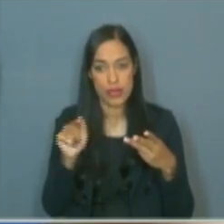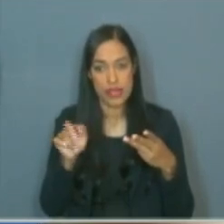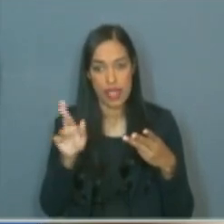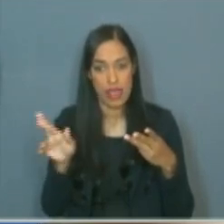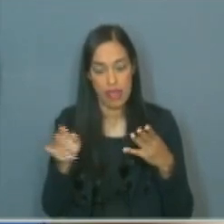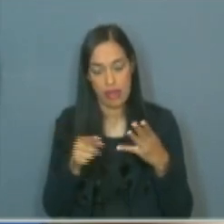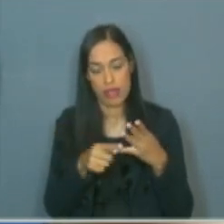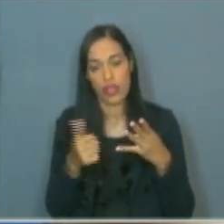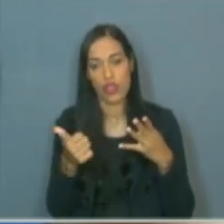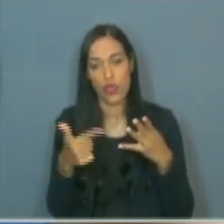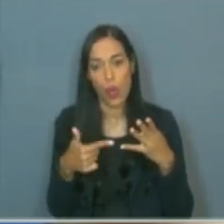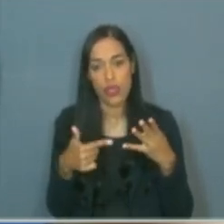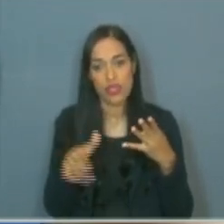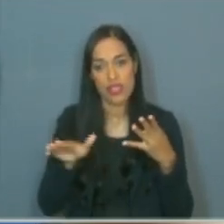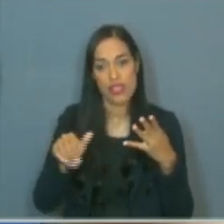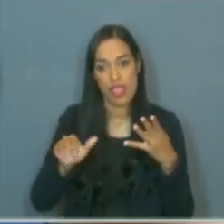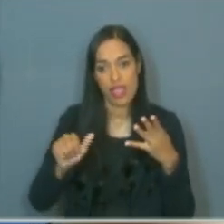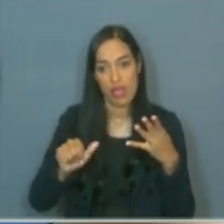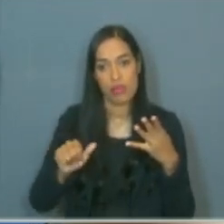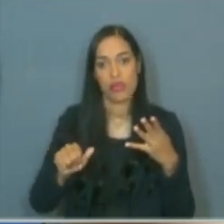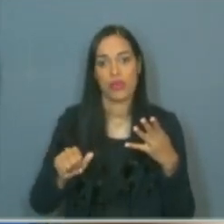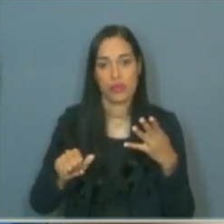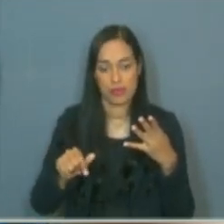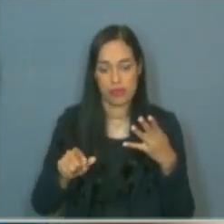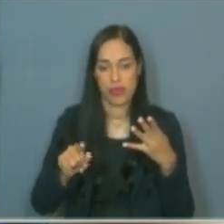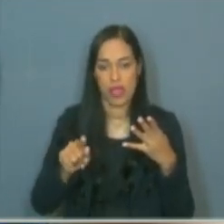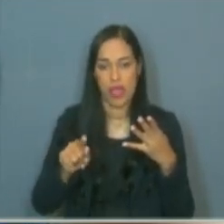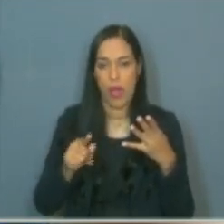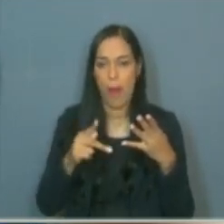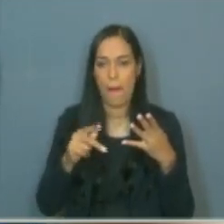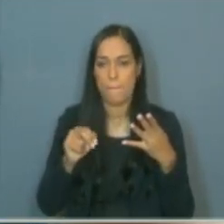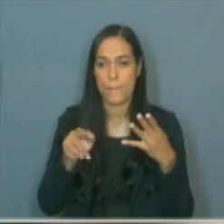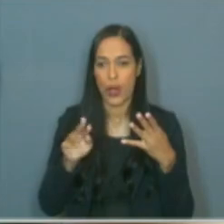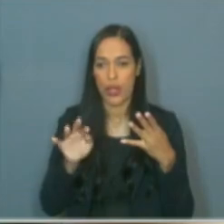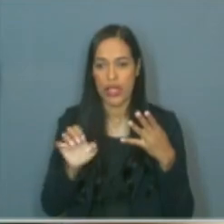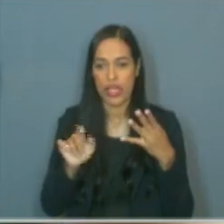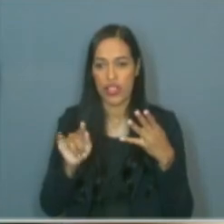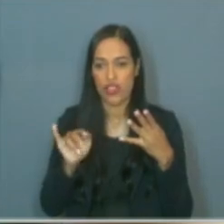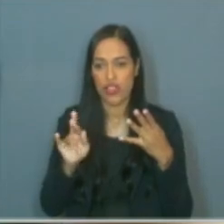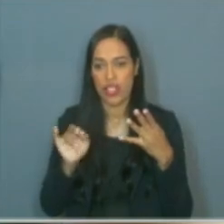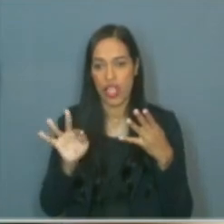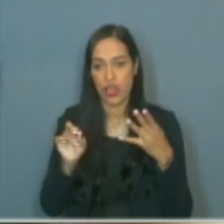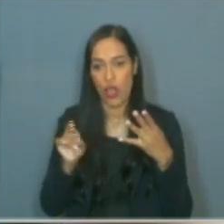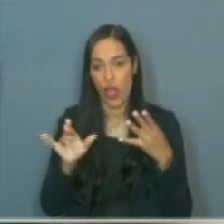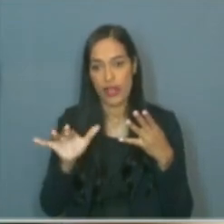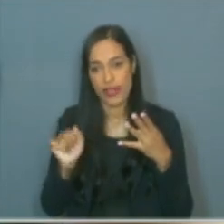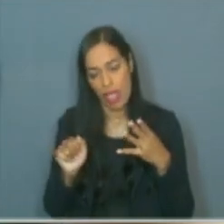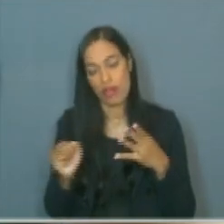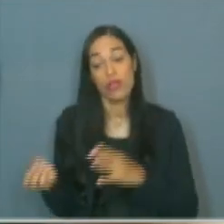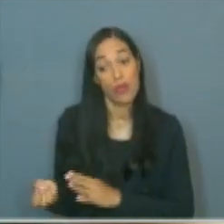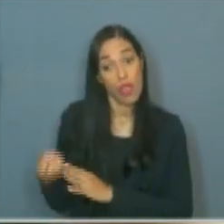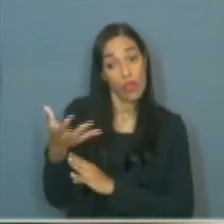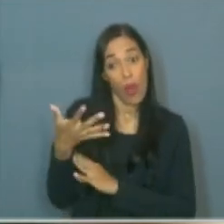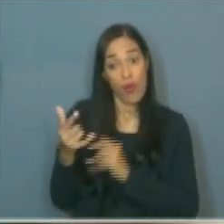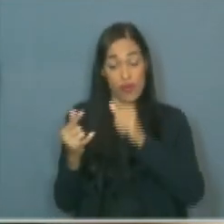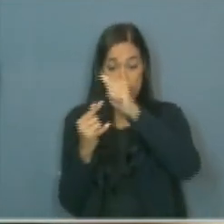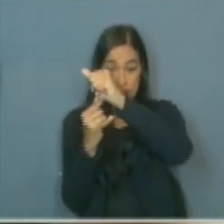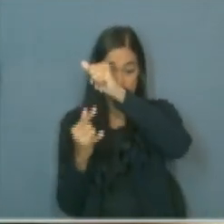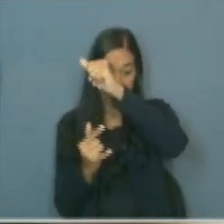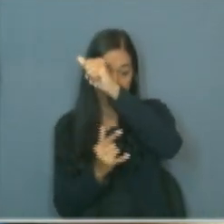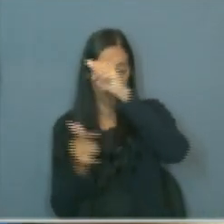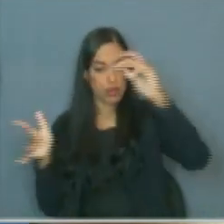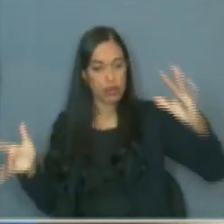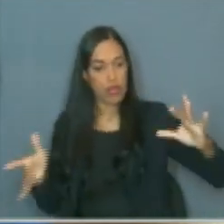conhecida como a Ponte Giratória. A implantação de um novo pontilhão, cruzando a avenida